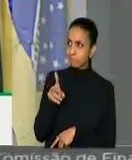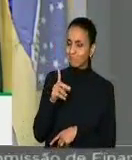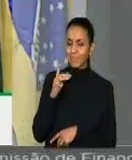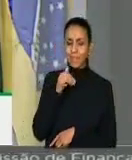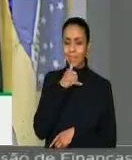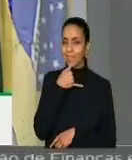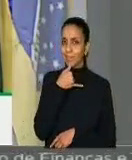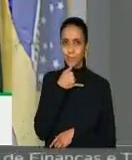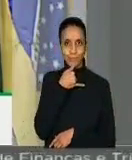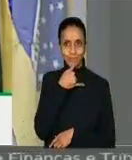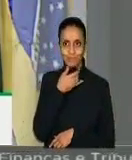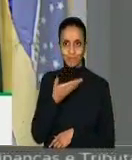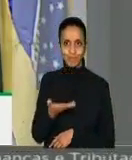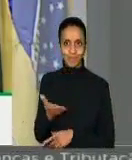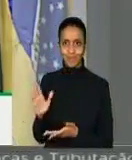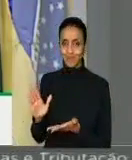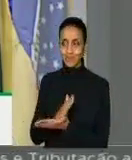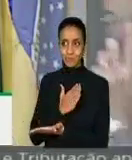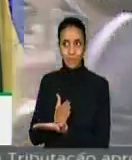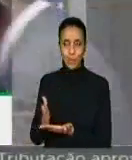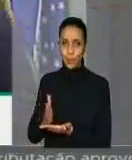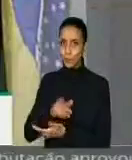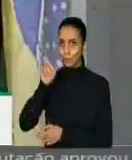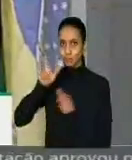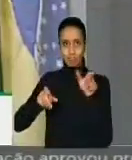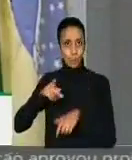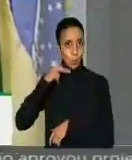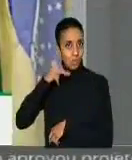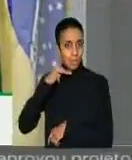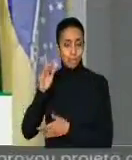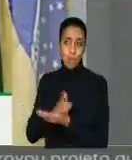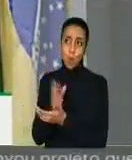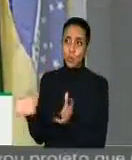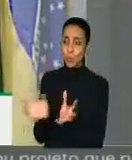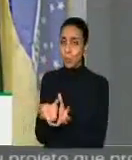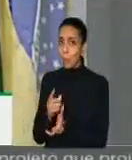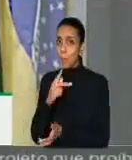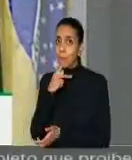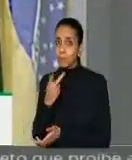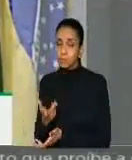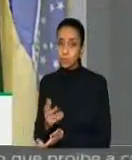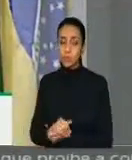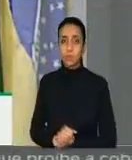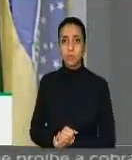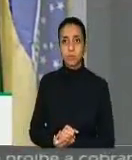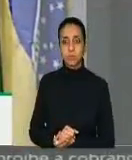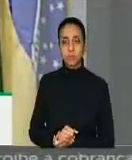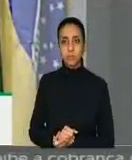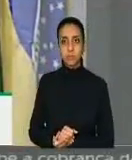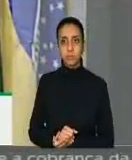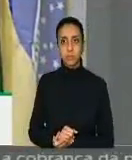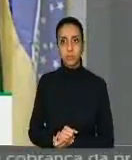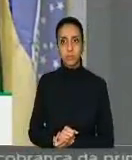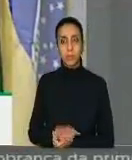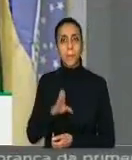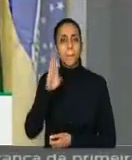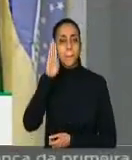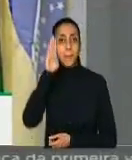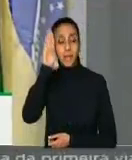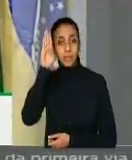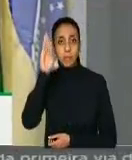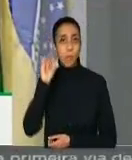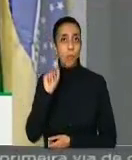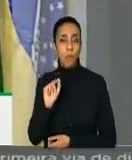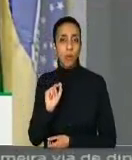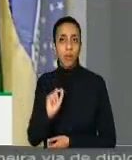posição política de parlamentares, dos partidos, especialmente, senhor presidente, no que se refere